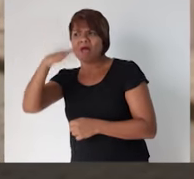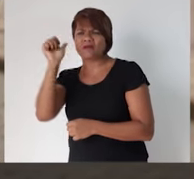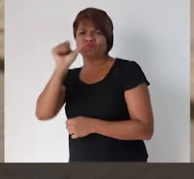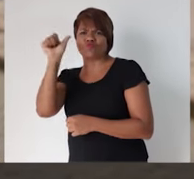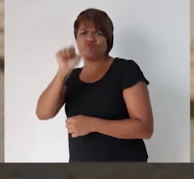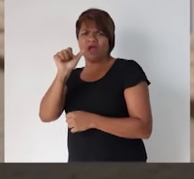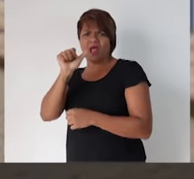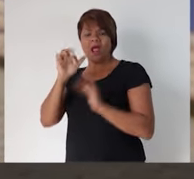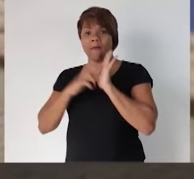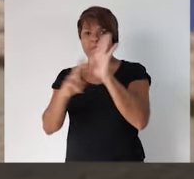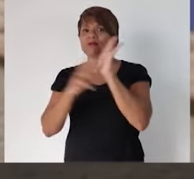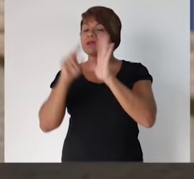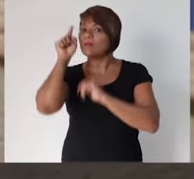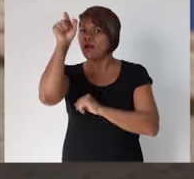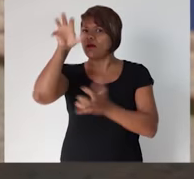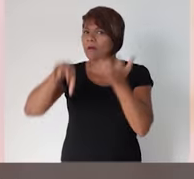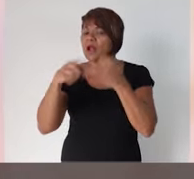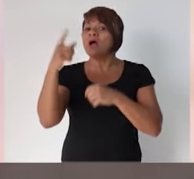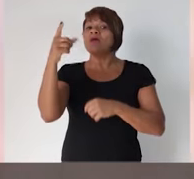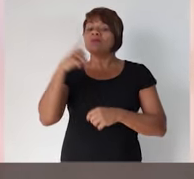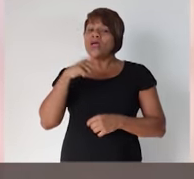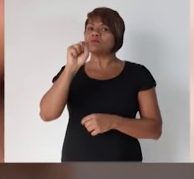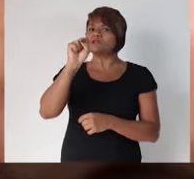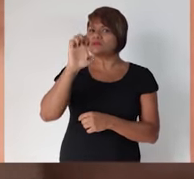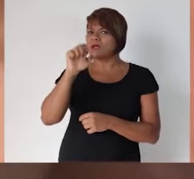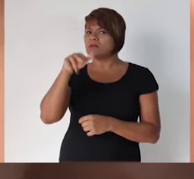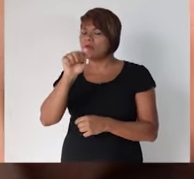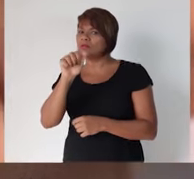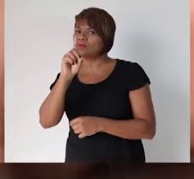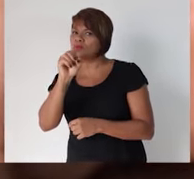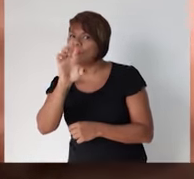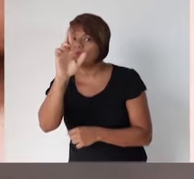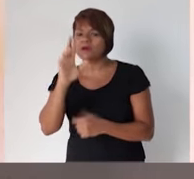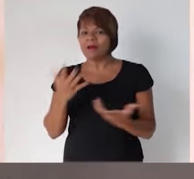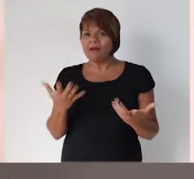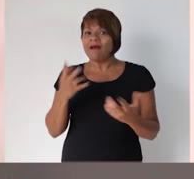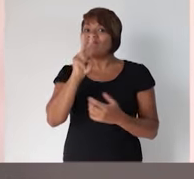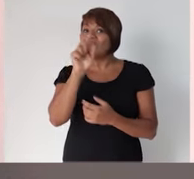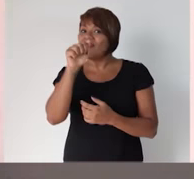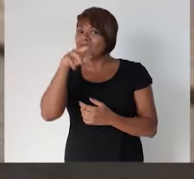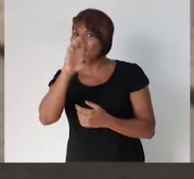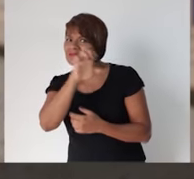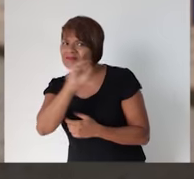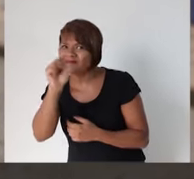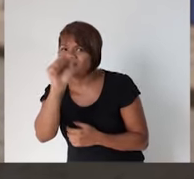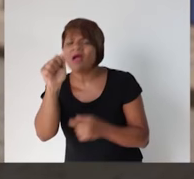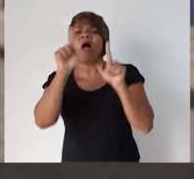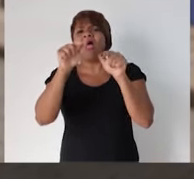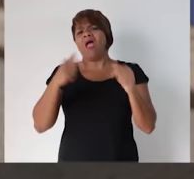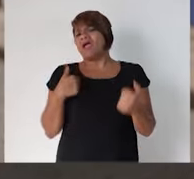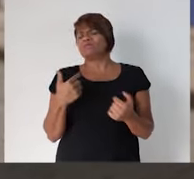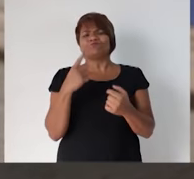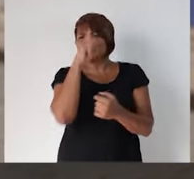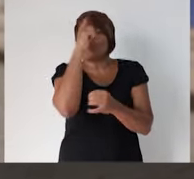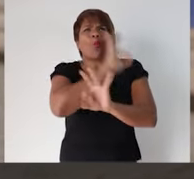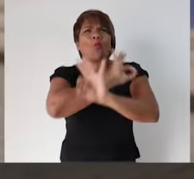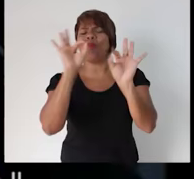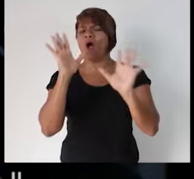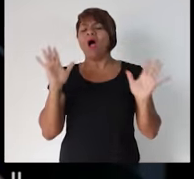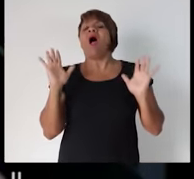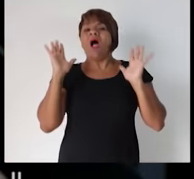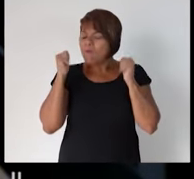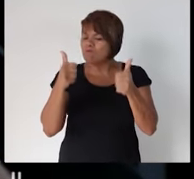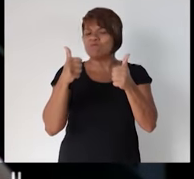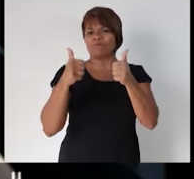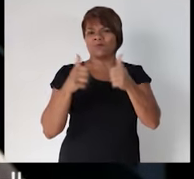Isso nos facilita muito a atuação. Ter uma senadora no Brasil, mulher, ter uma Vanessa, é sem dúvida uma honra para o PCdoB.